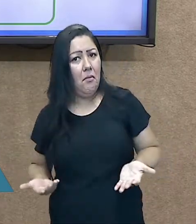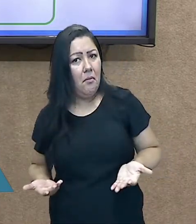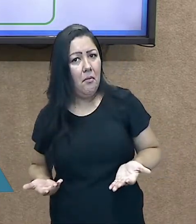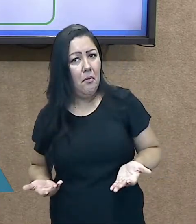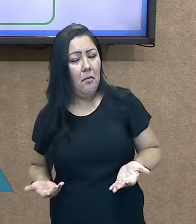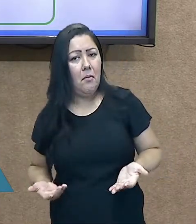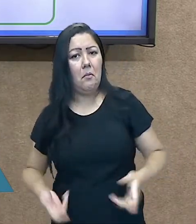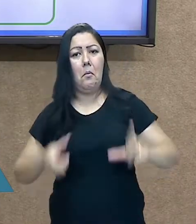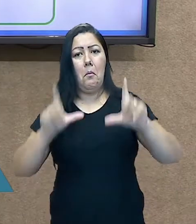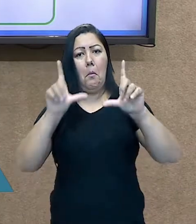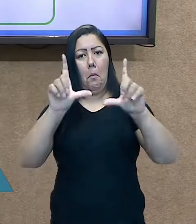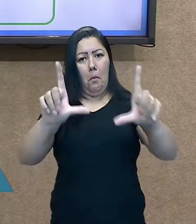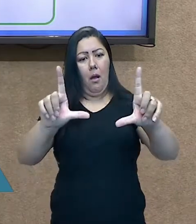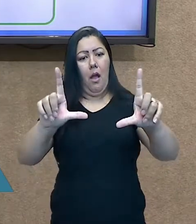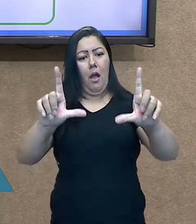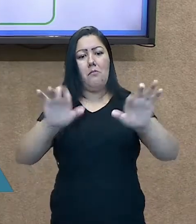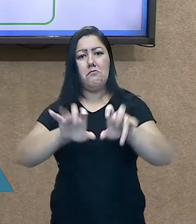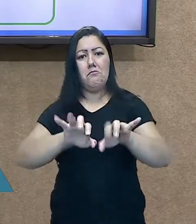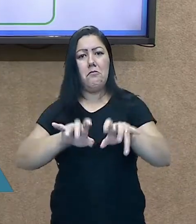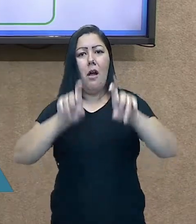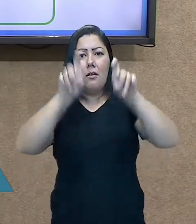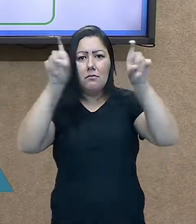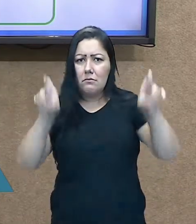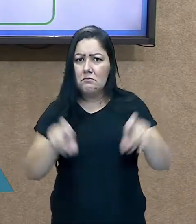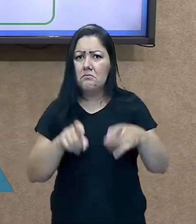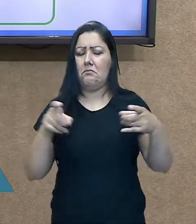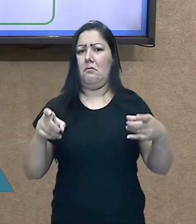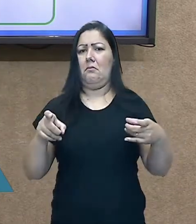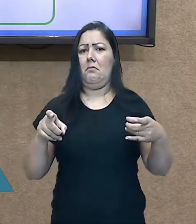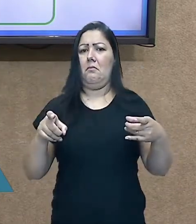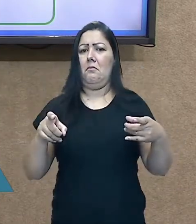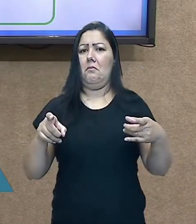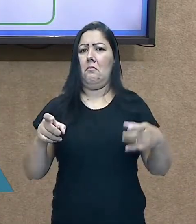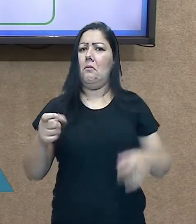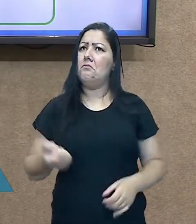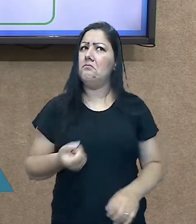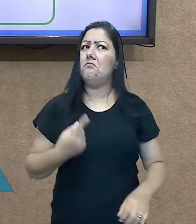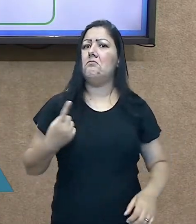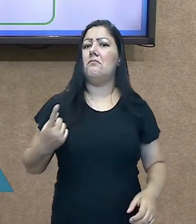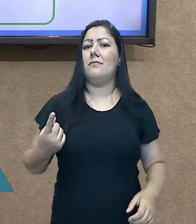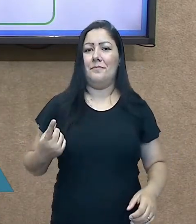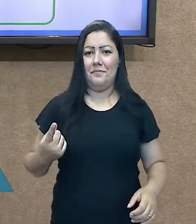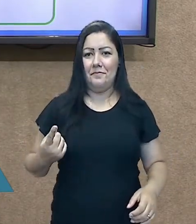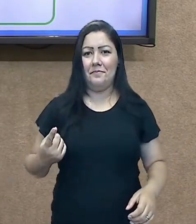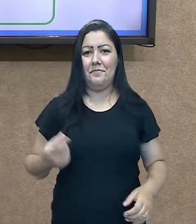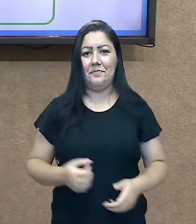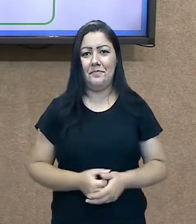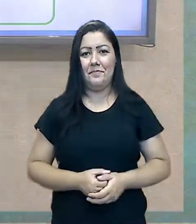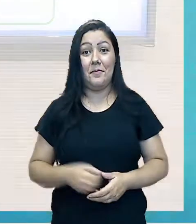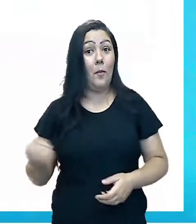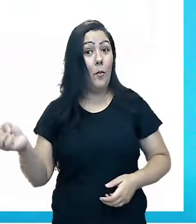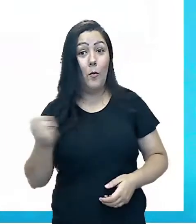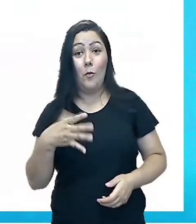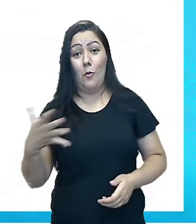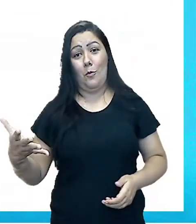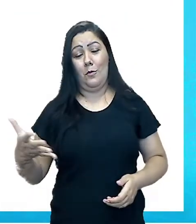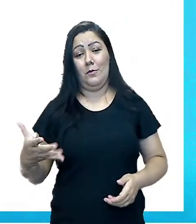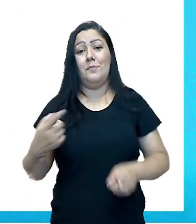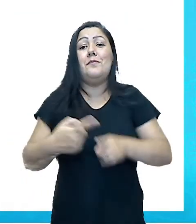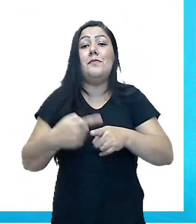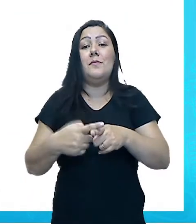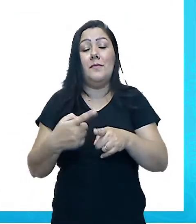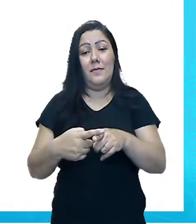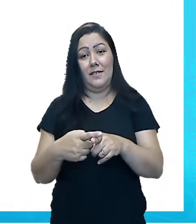é motivo de estudo. Por quê? Porque a Geografia é uma ciência que